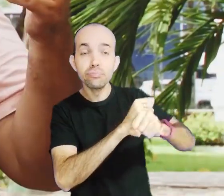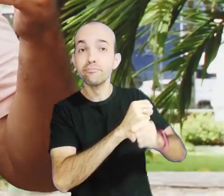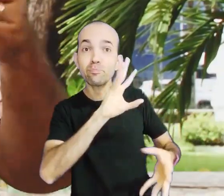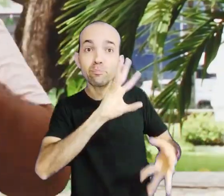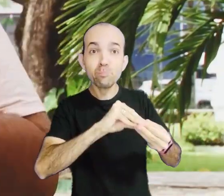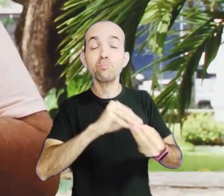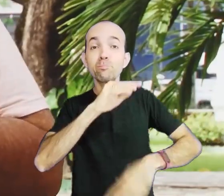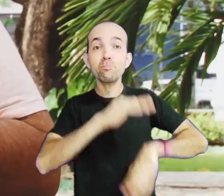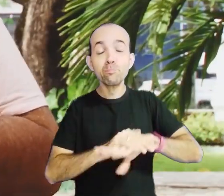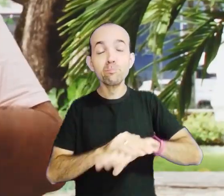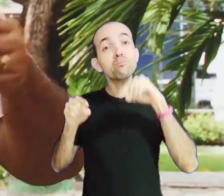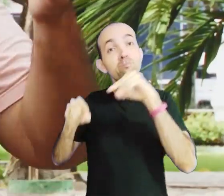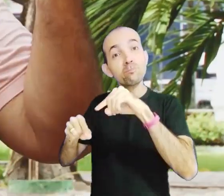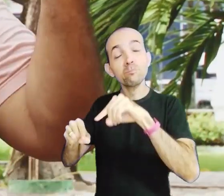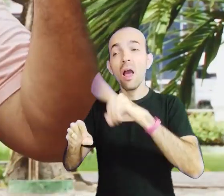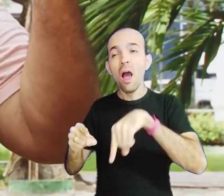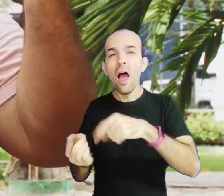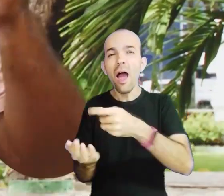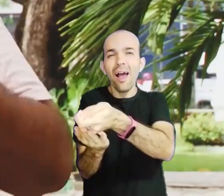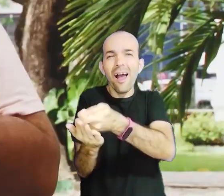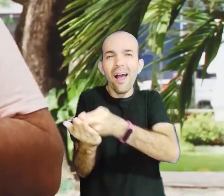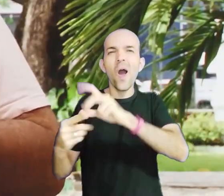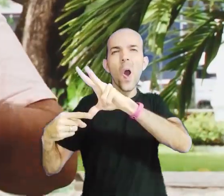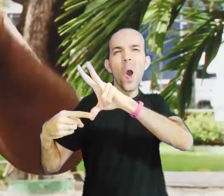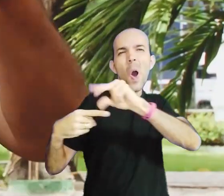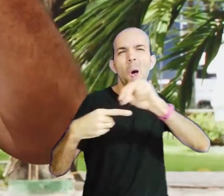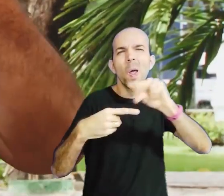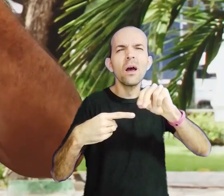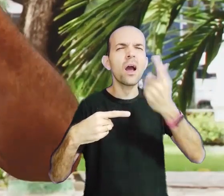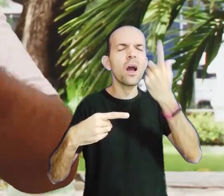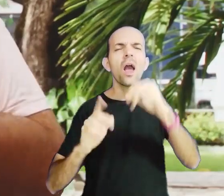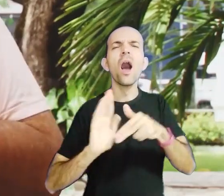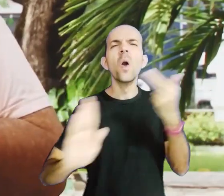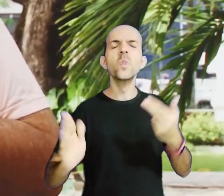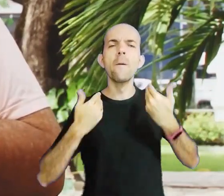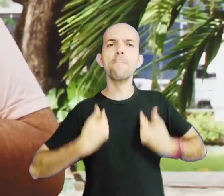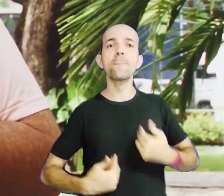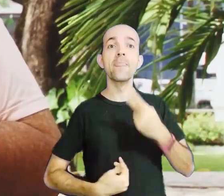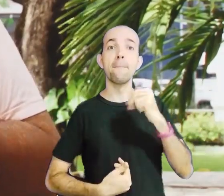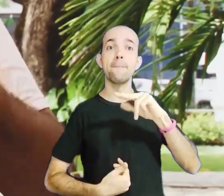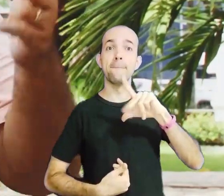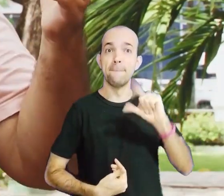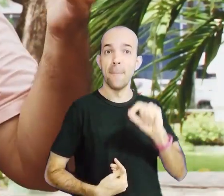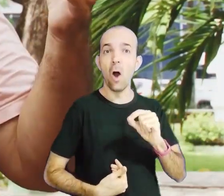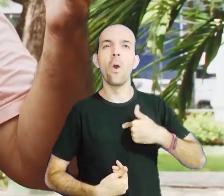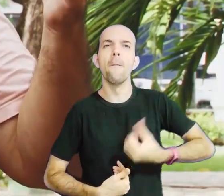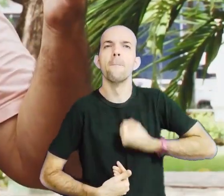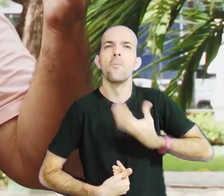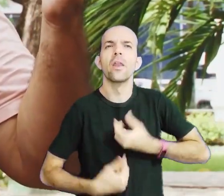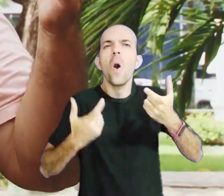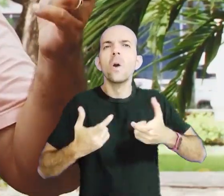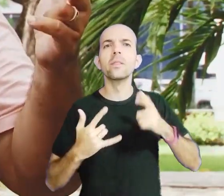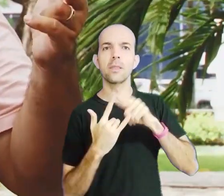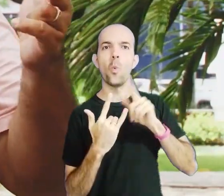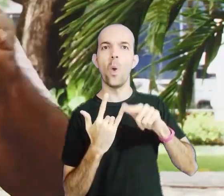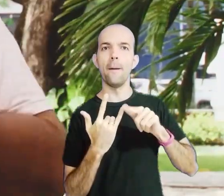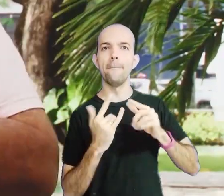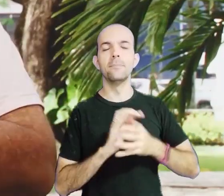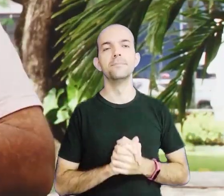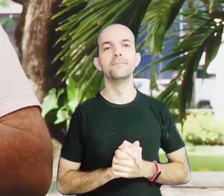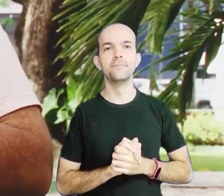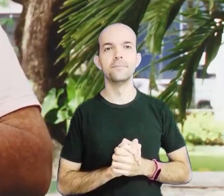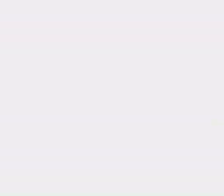Esse pequeno cordel na memória ficará. Feito por Paulo de Tarso, o poeta de Itauá.